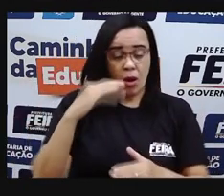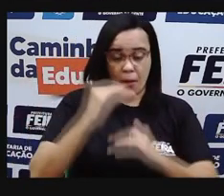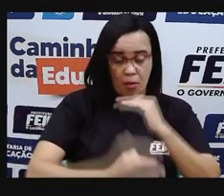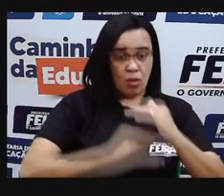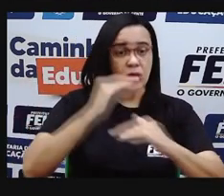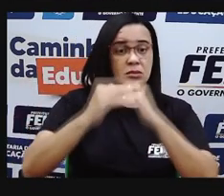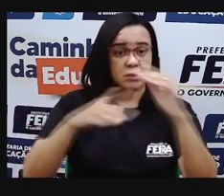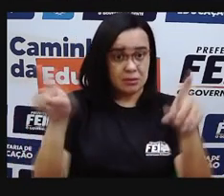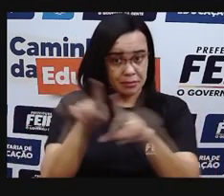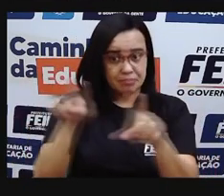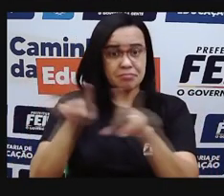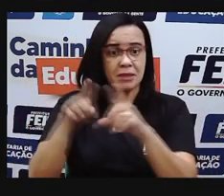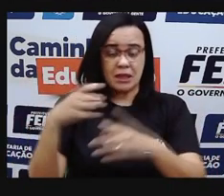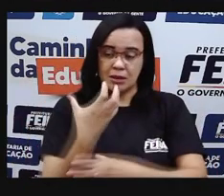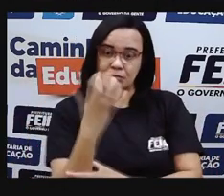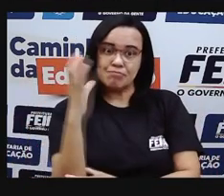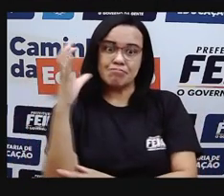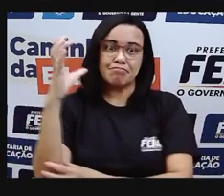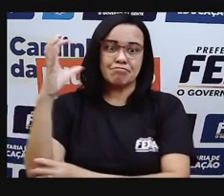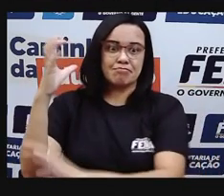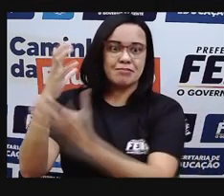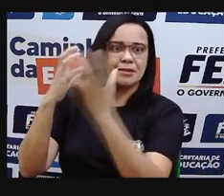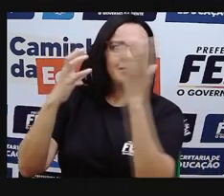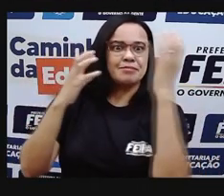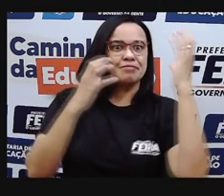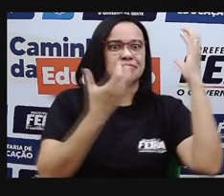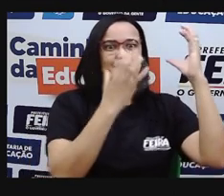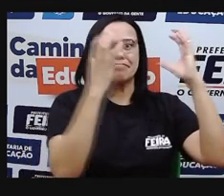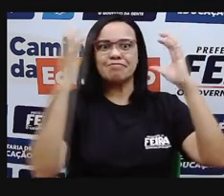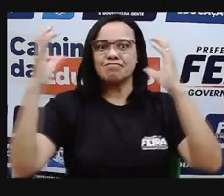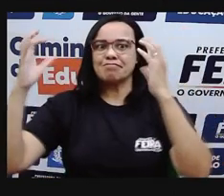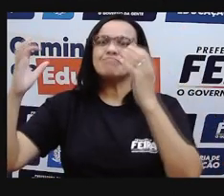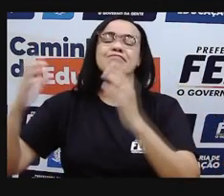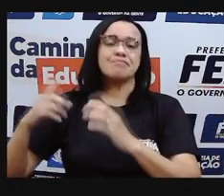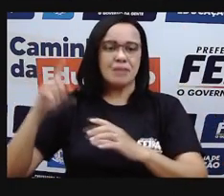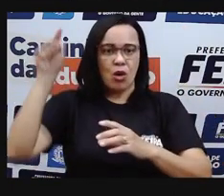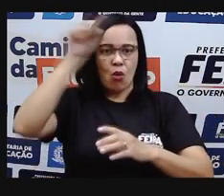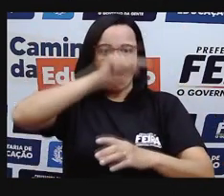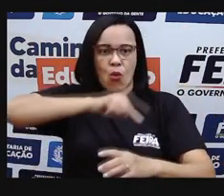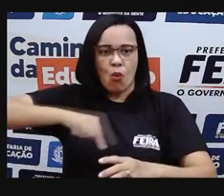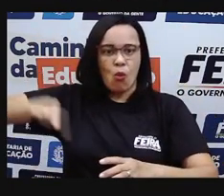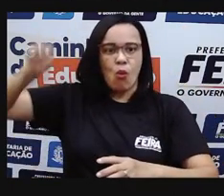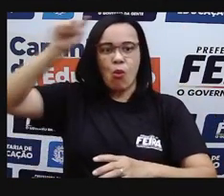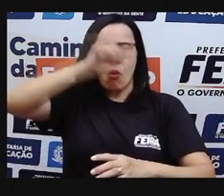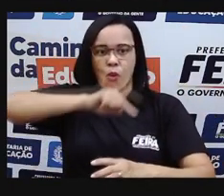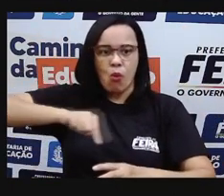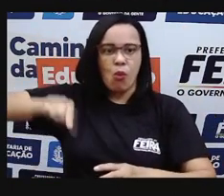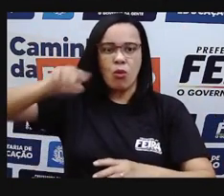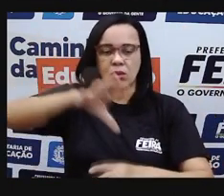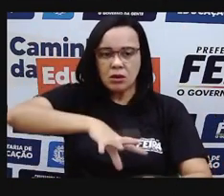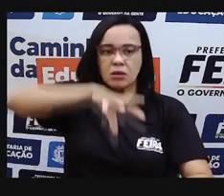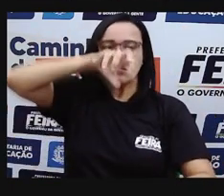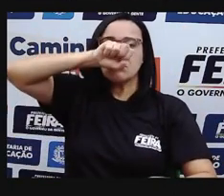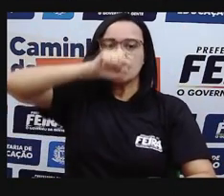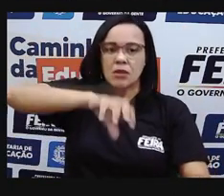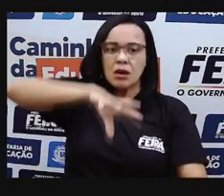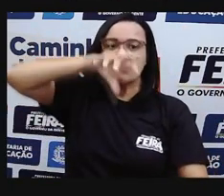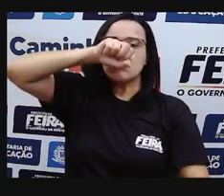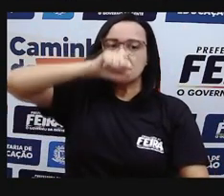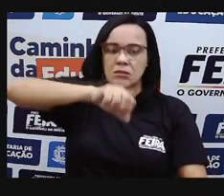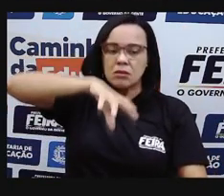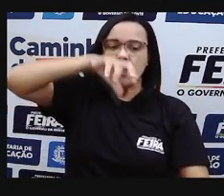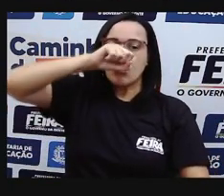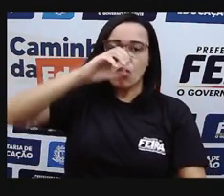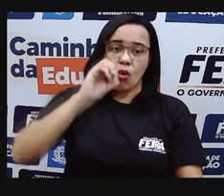E das florestas. Olha que interessante. E como é que é esse ciclo do oxigênio? O oxigênio, ele vai ser produzido,